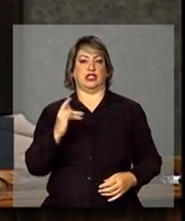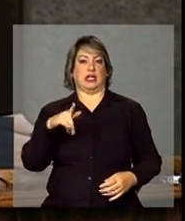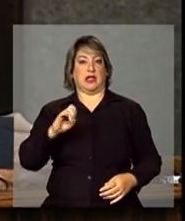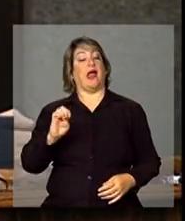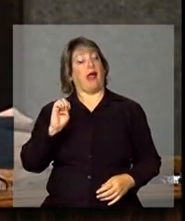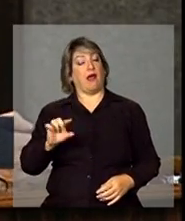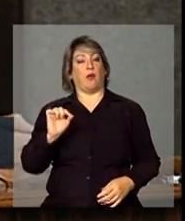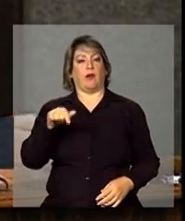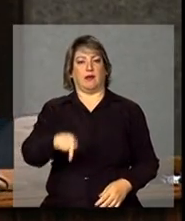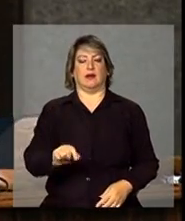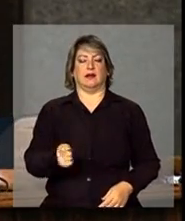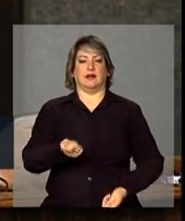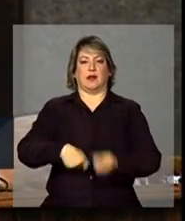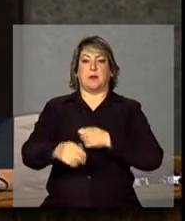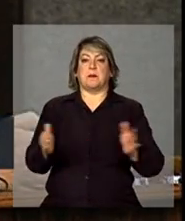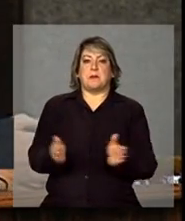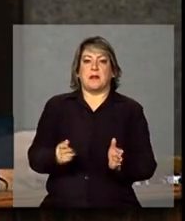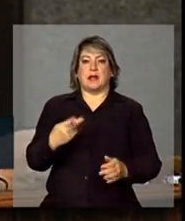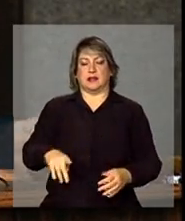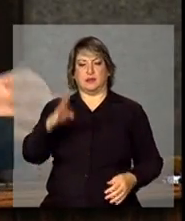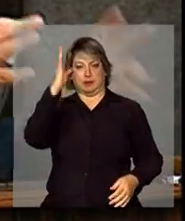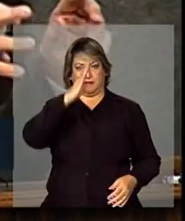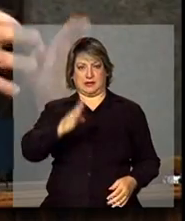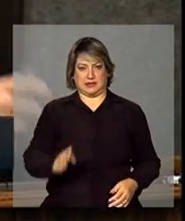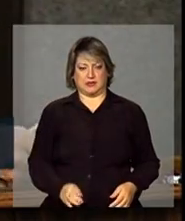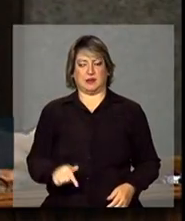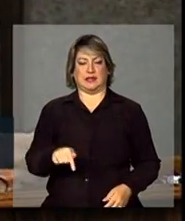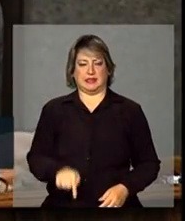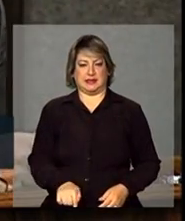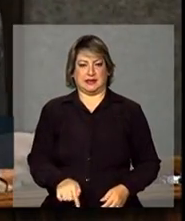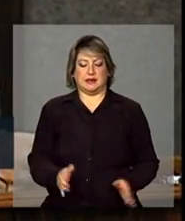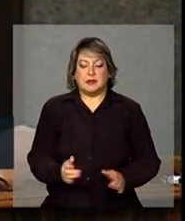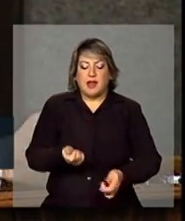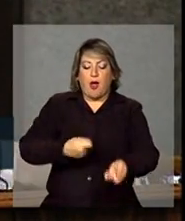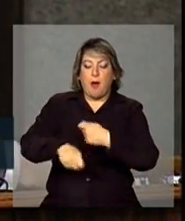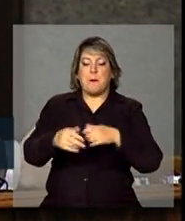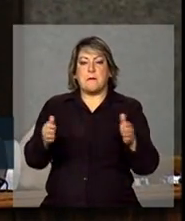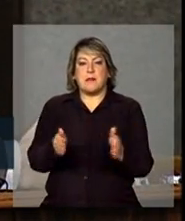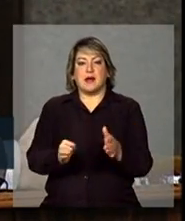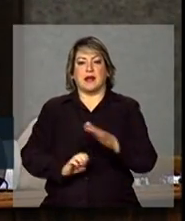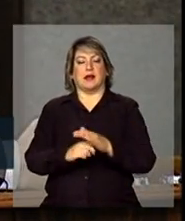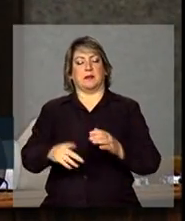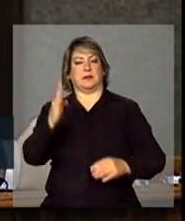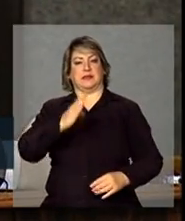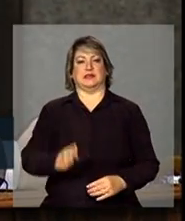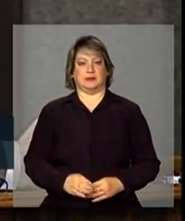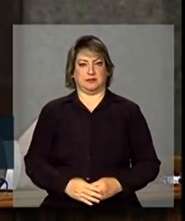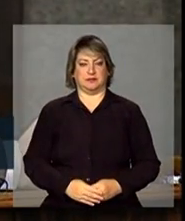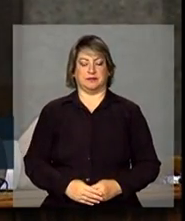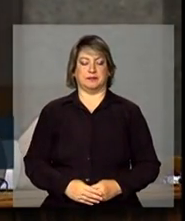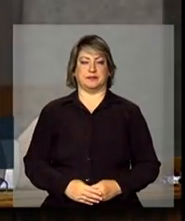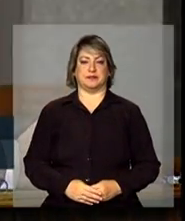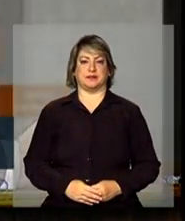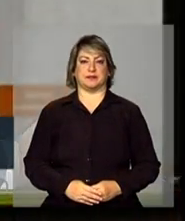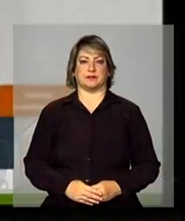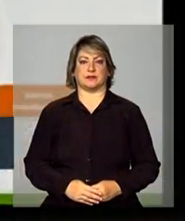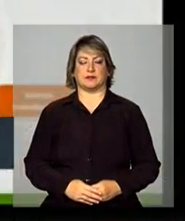empreendimento, esse pequeno empreendimento brasileiro. Ora,